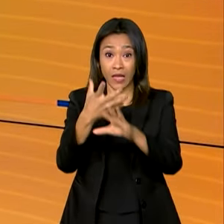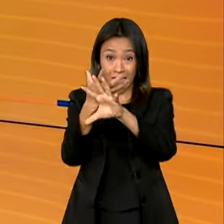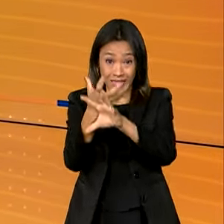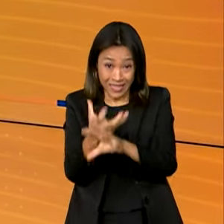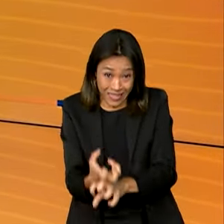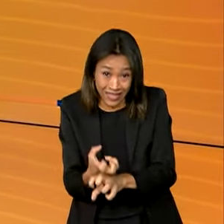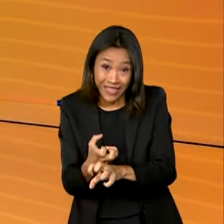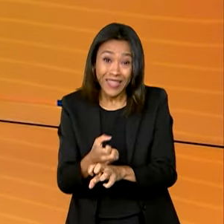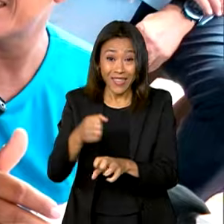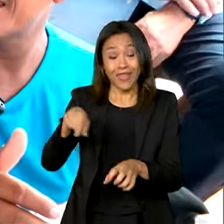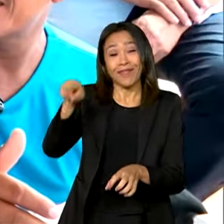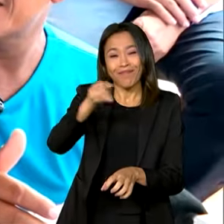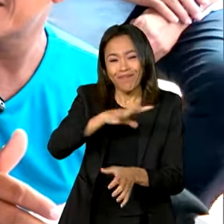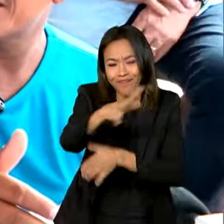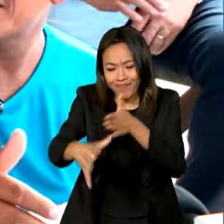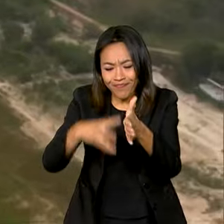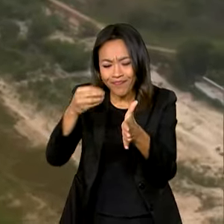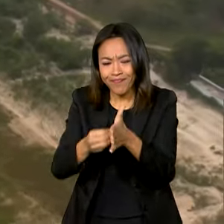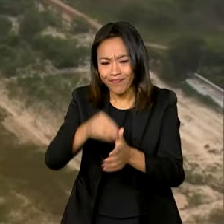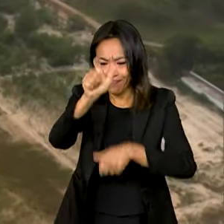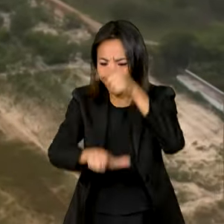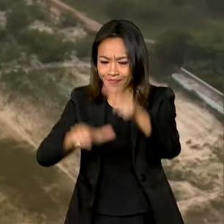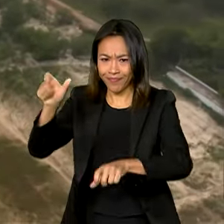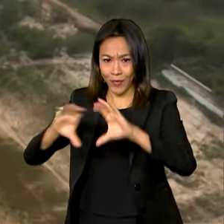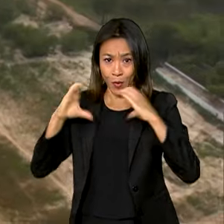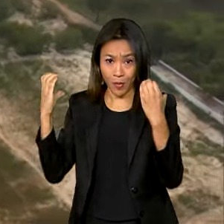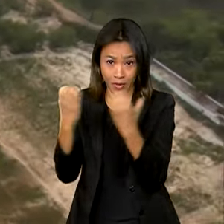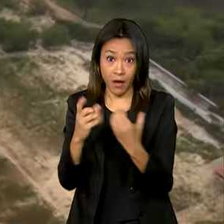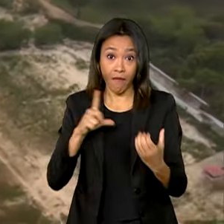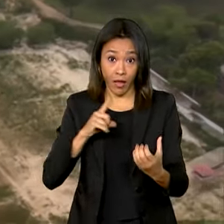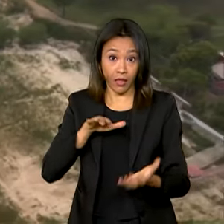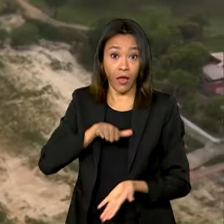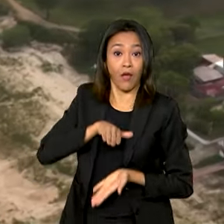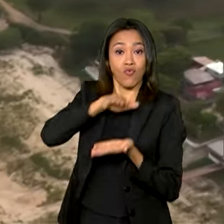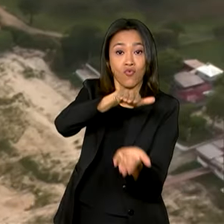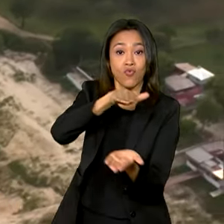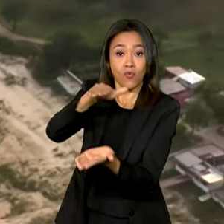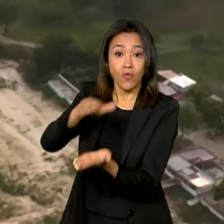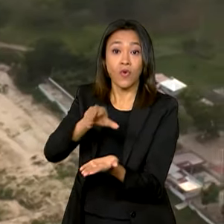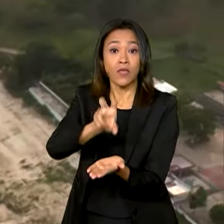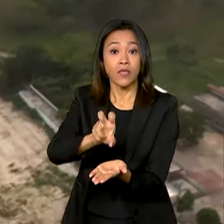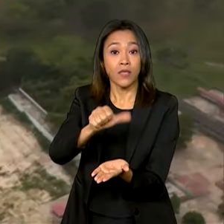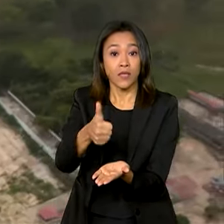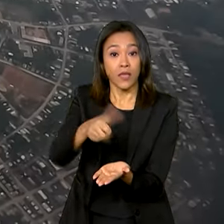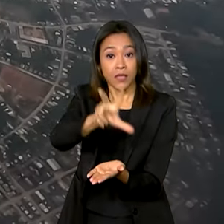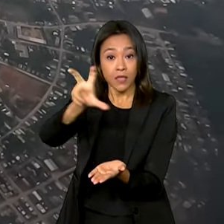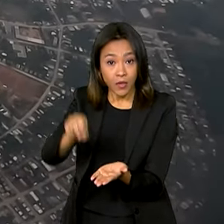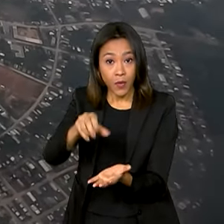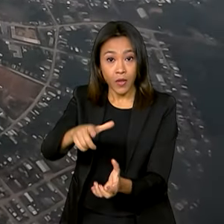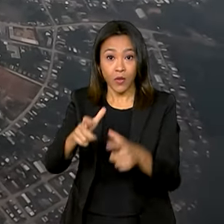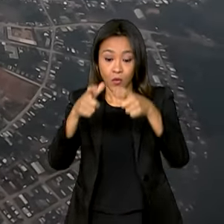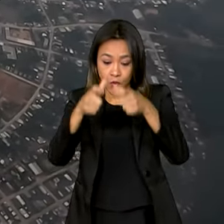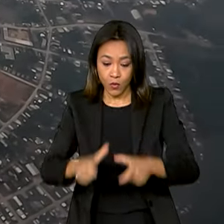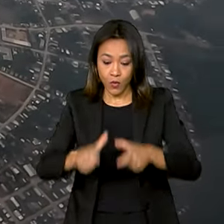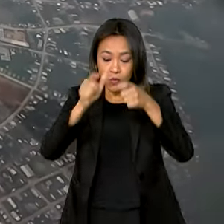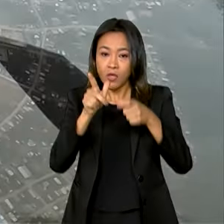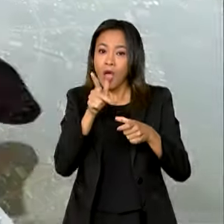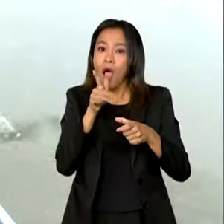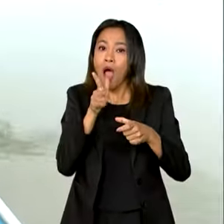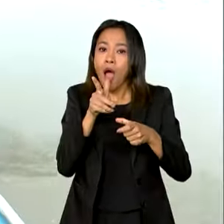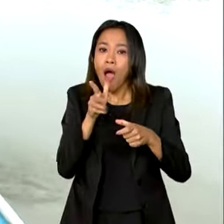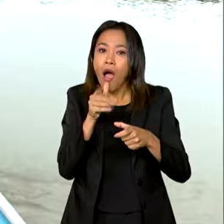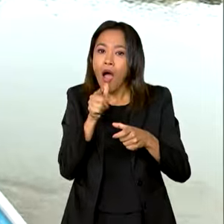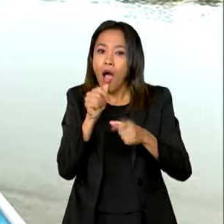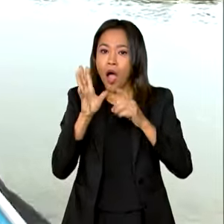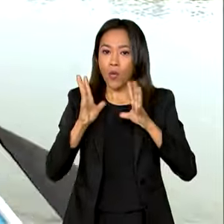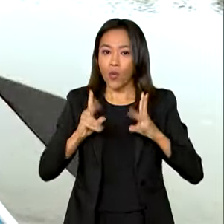Amazônia, comunidades atingidas vão contar com 150 purificadores de água para ajudar no abastecimento. Mais de